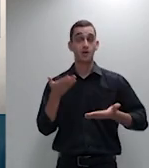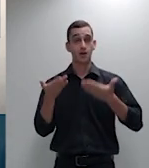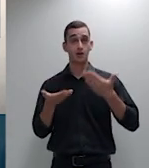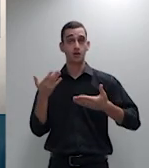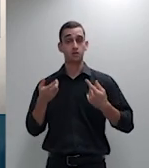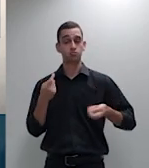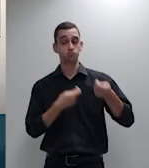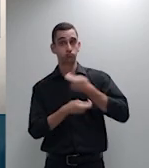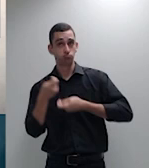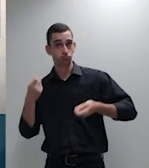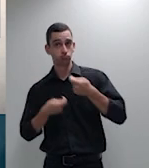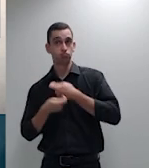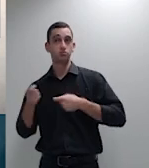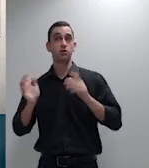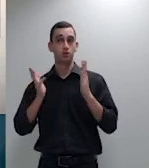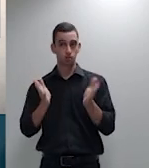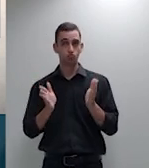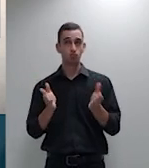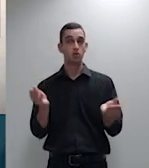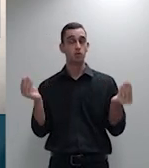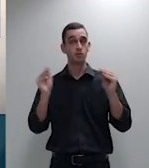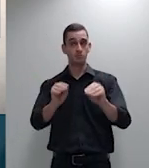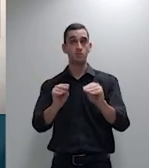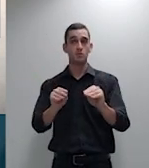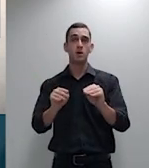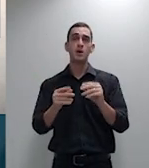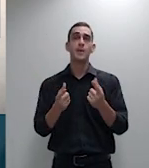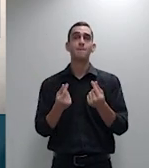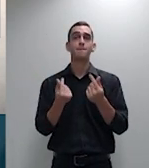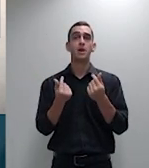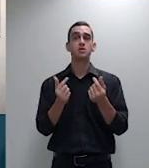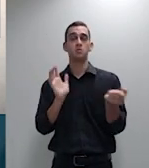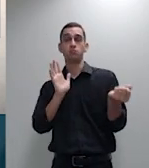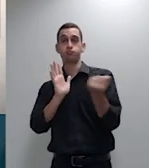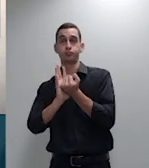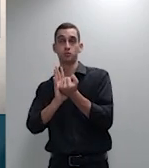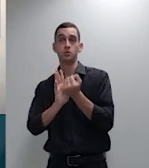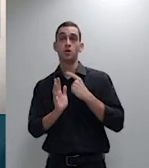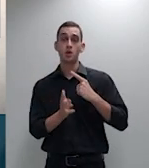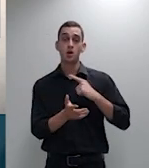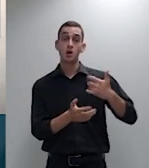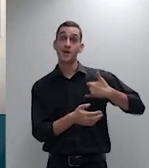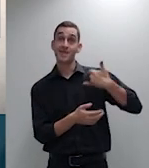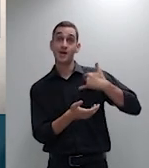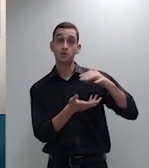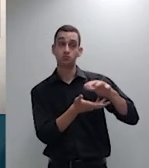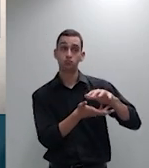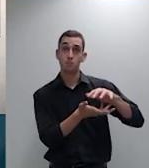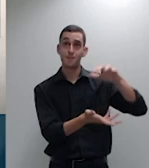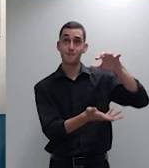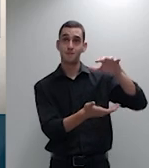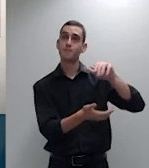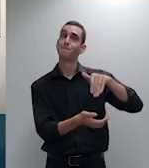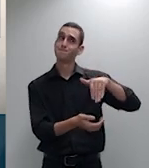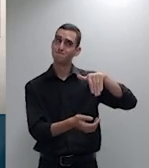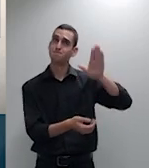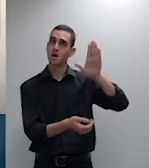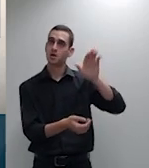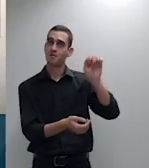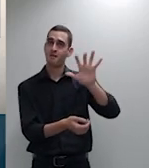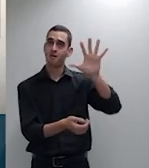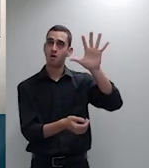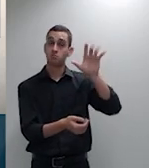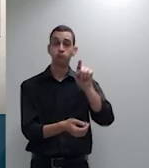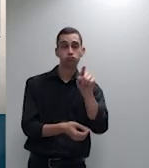preços fracionados em grupos etários a fim de que tantos os jovens quantos de idade mais avançada